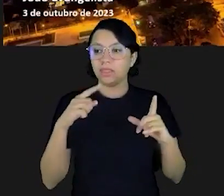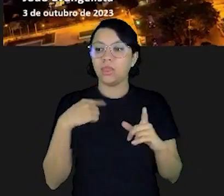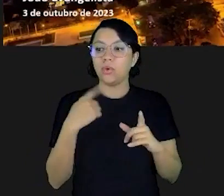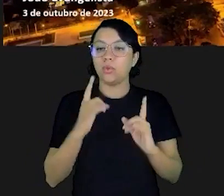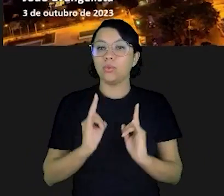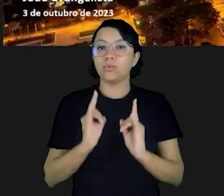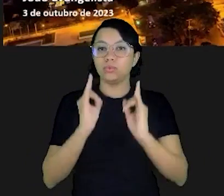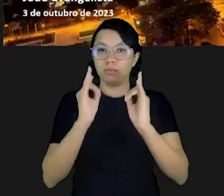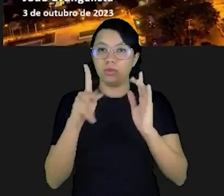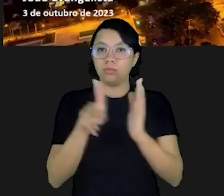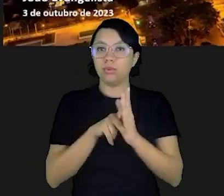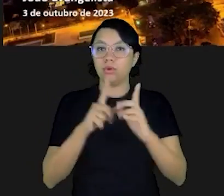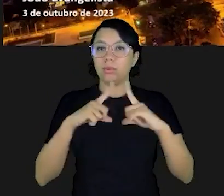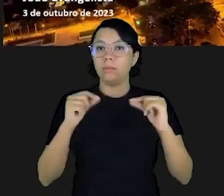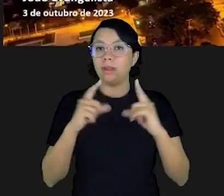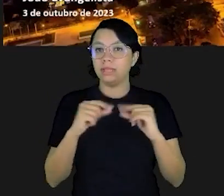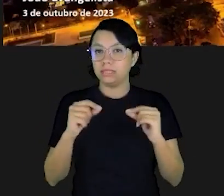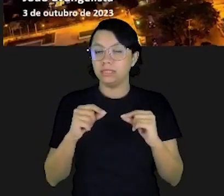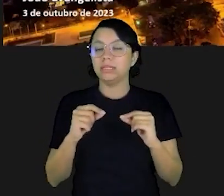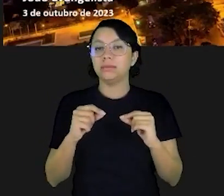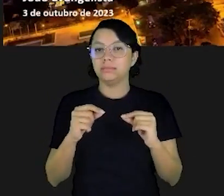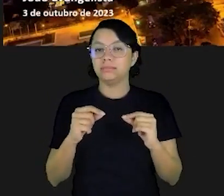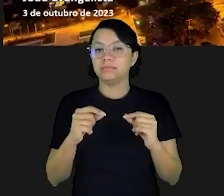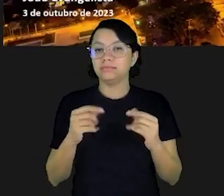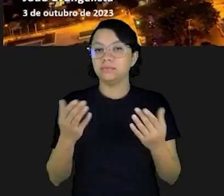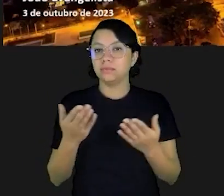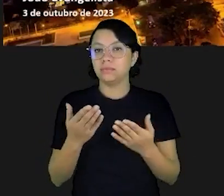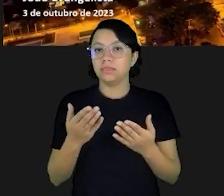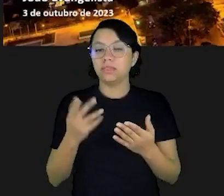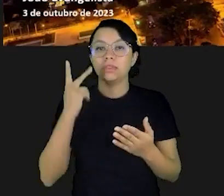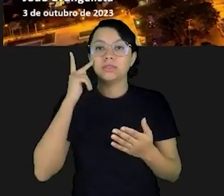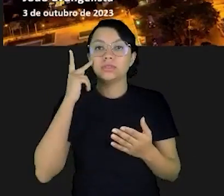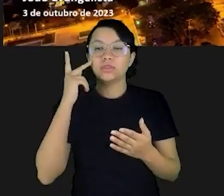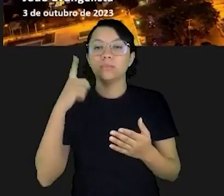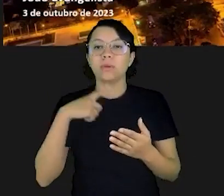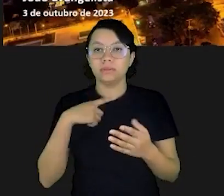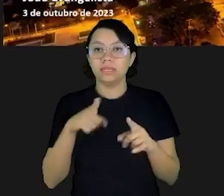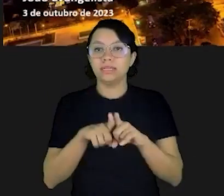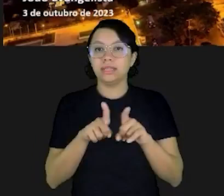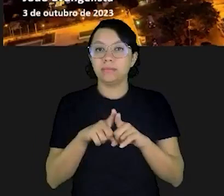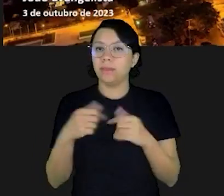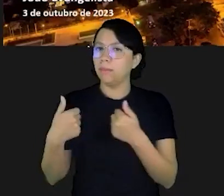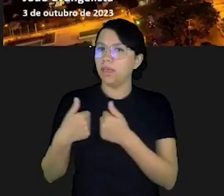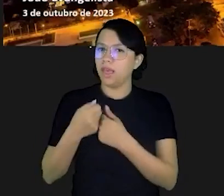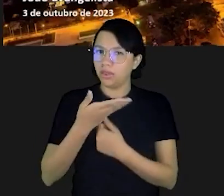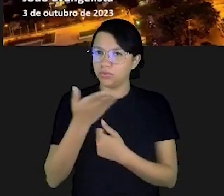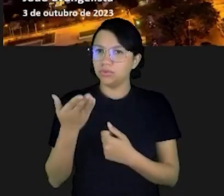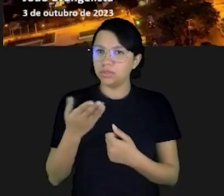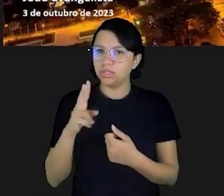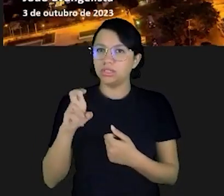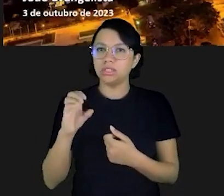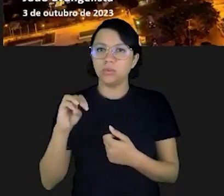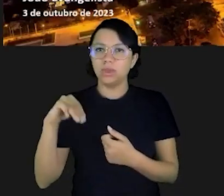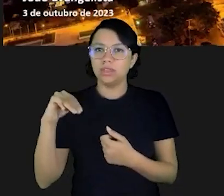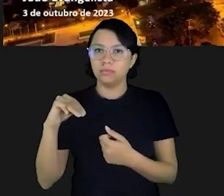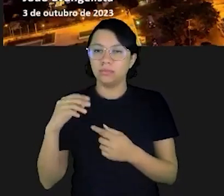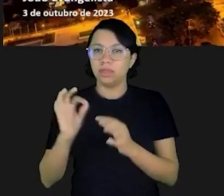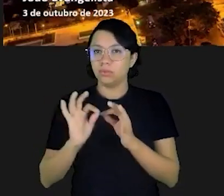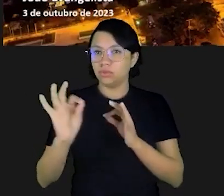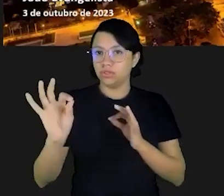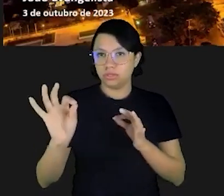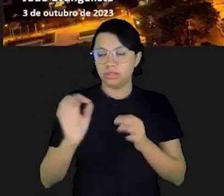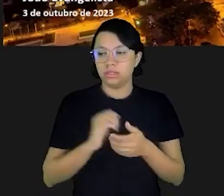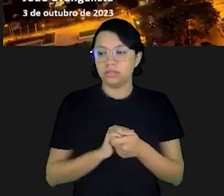nosso prédio do Banco Central aqui em Brasília. A sede fica aqui em Brasília. A gente tem aí em São Paulo, do ladinho de vocês, a 50 metros de